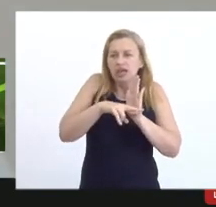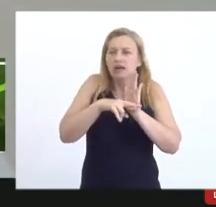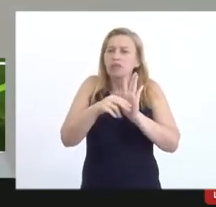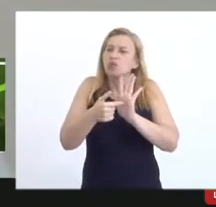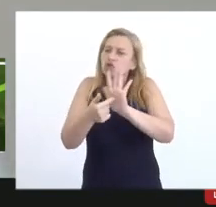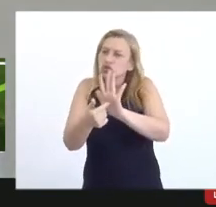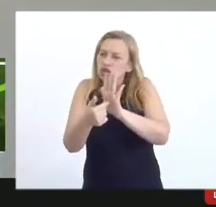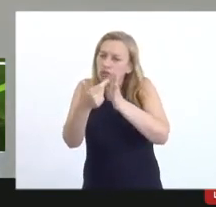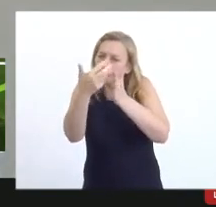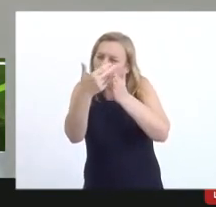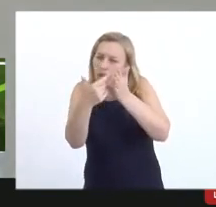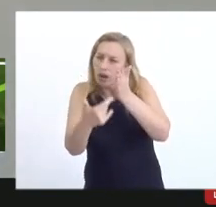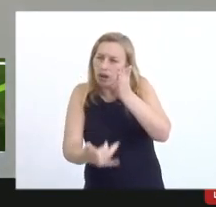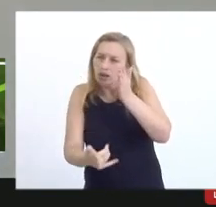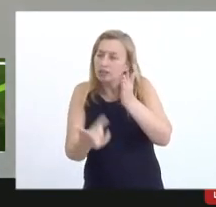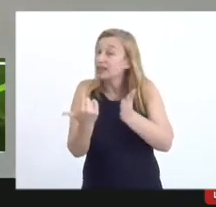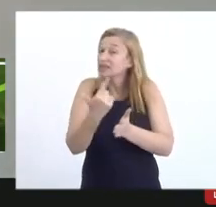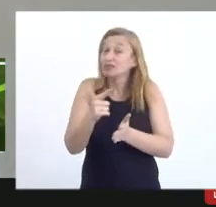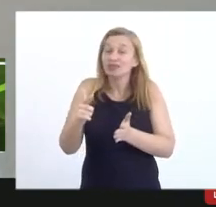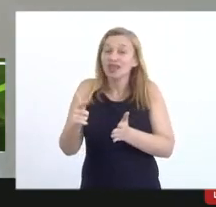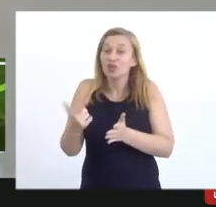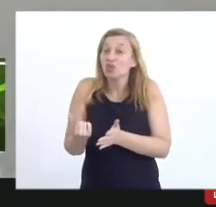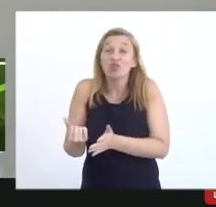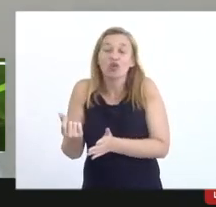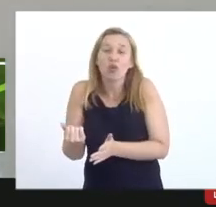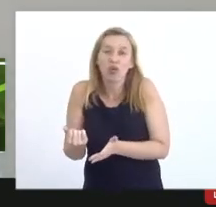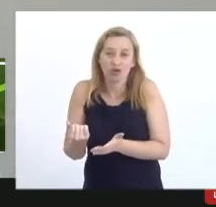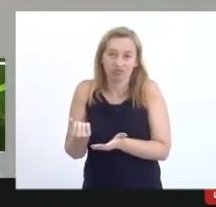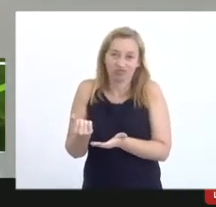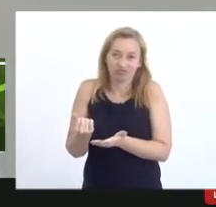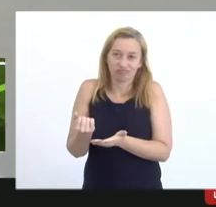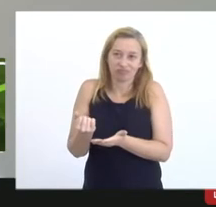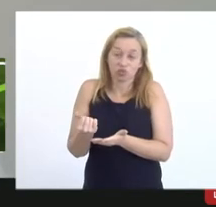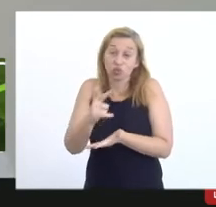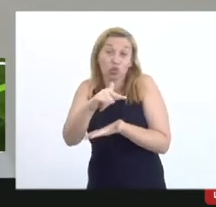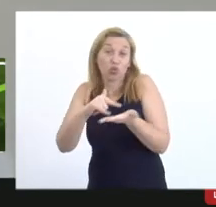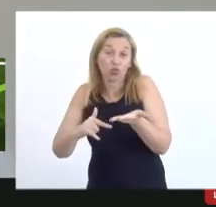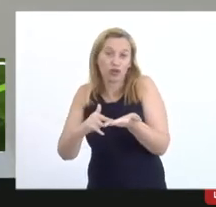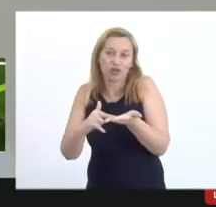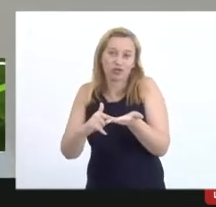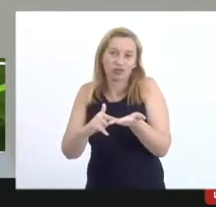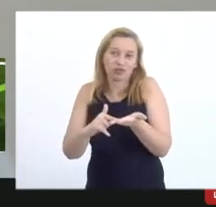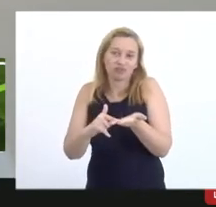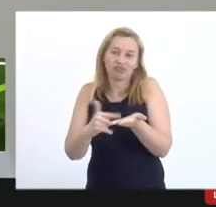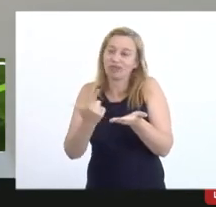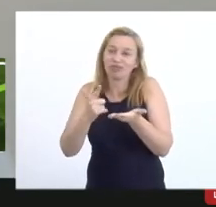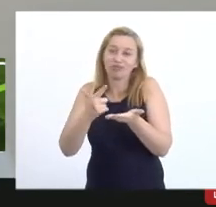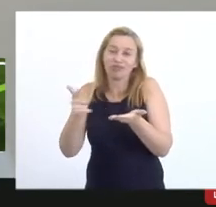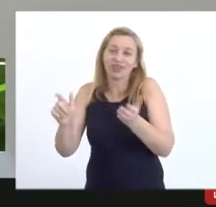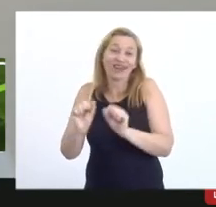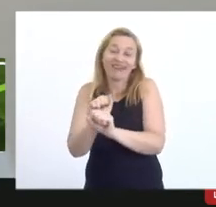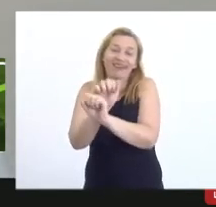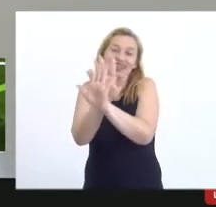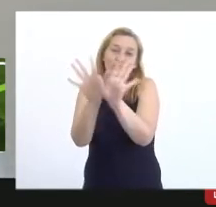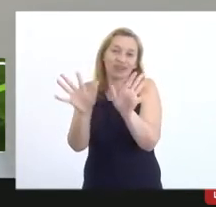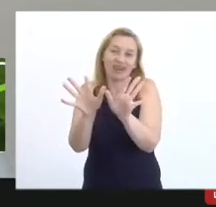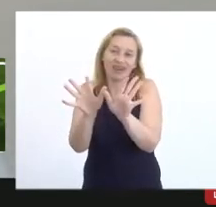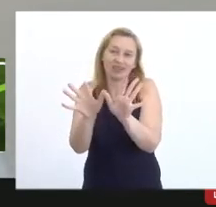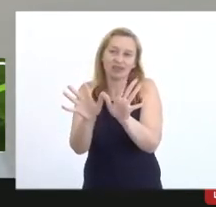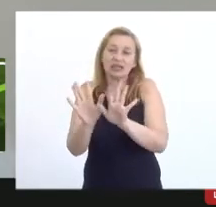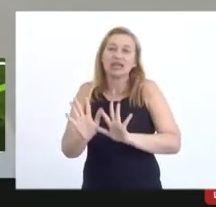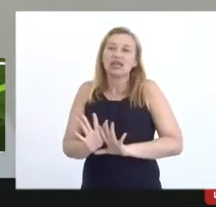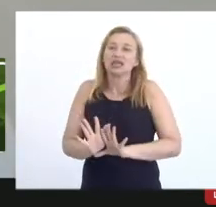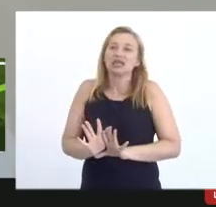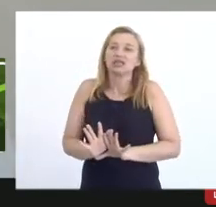e a gente não tem as prestações de contas não tem os documentos não está público inclusive está